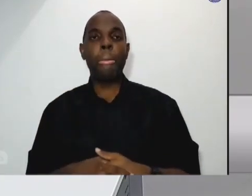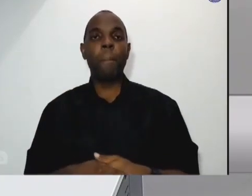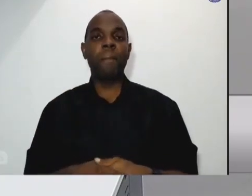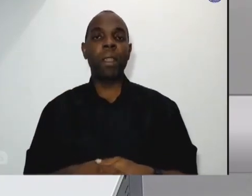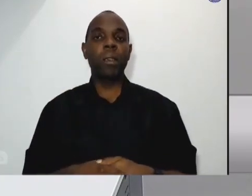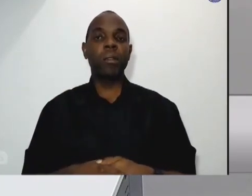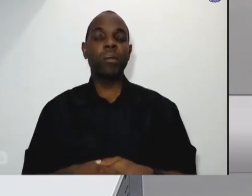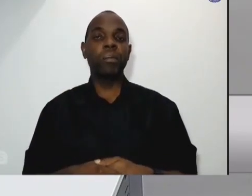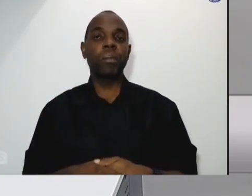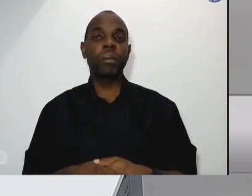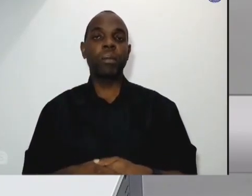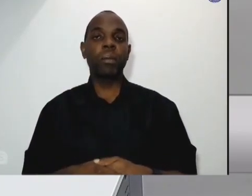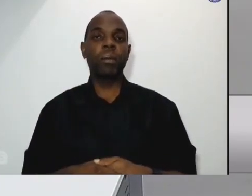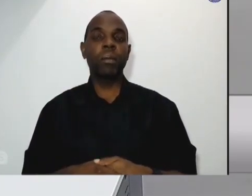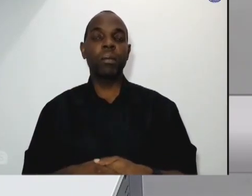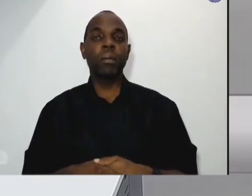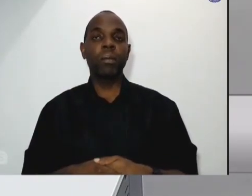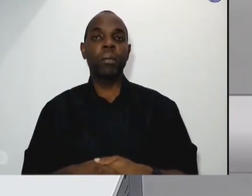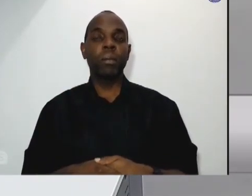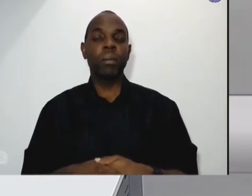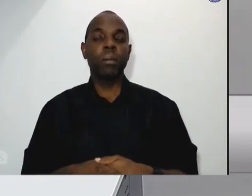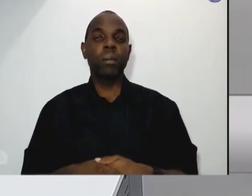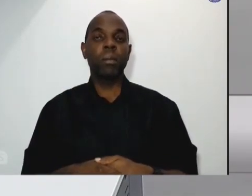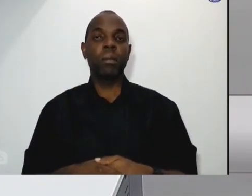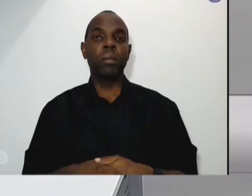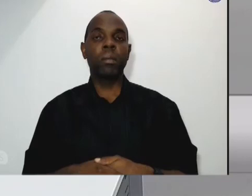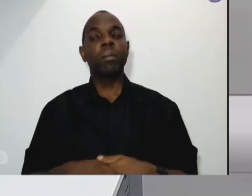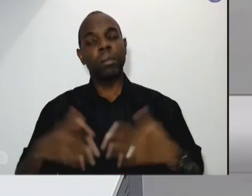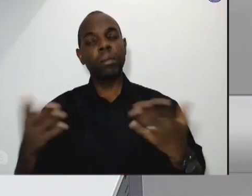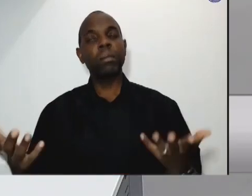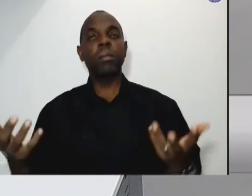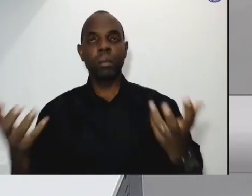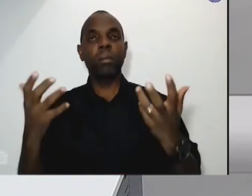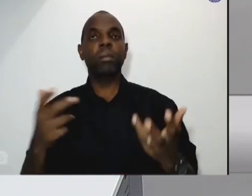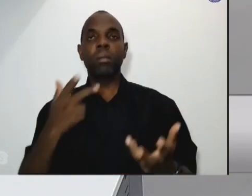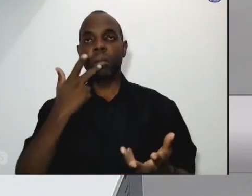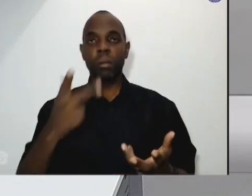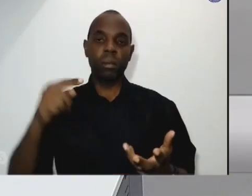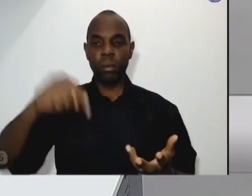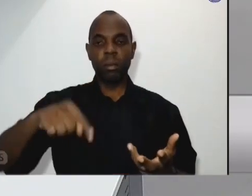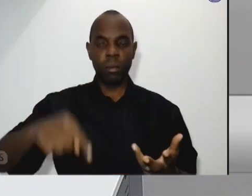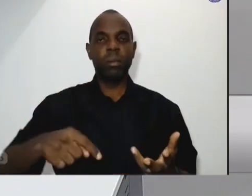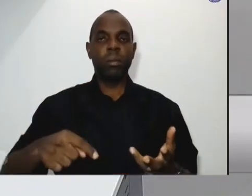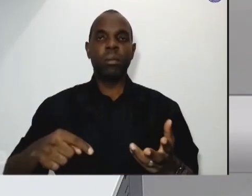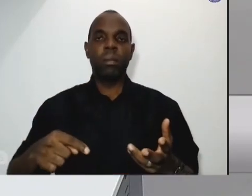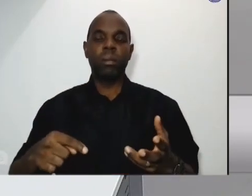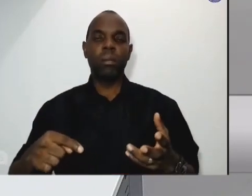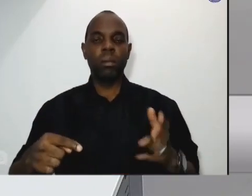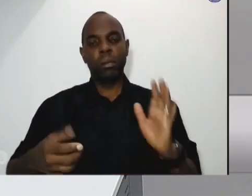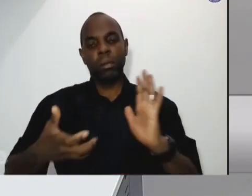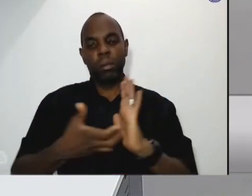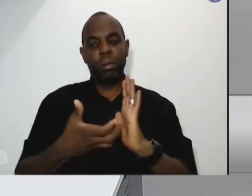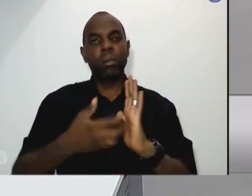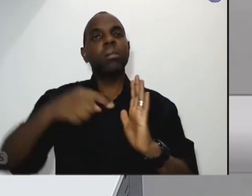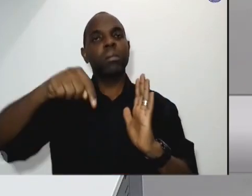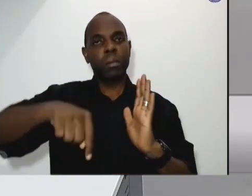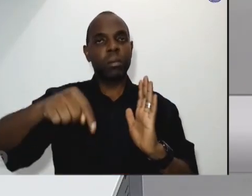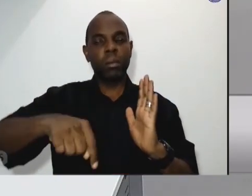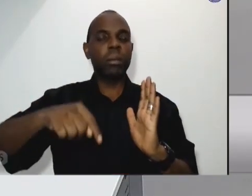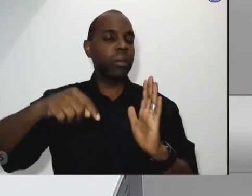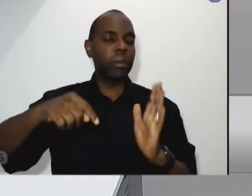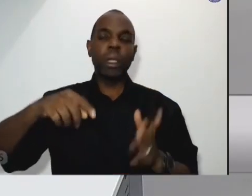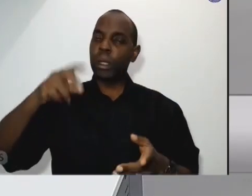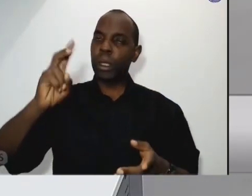nosso sumo sacerdote e dizer que esta casa Dão Maurício está e estará sempre à